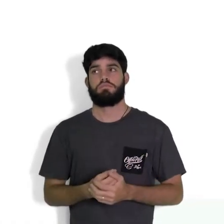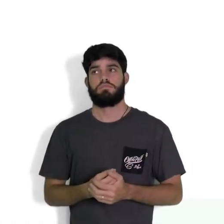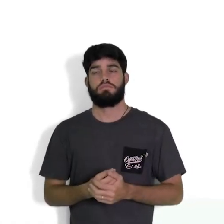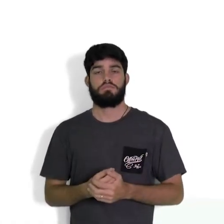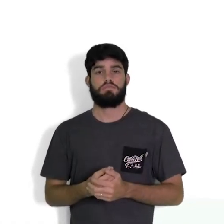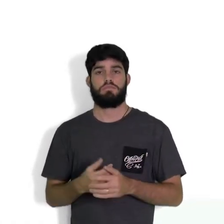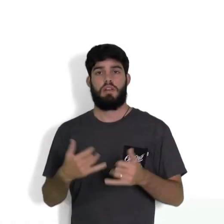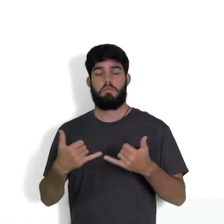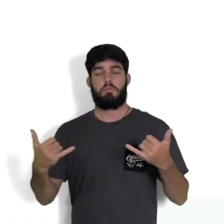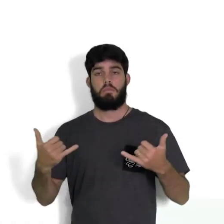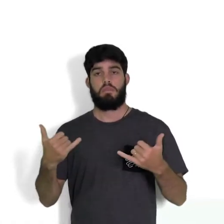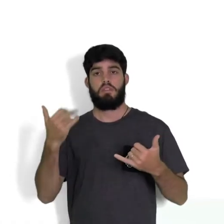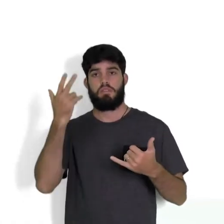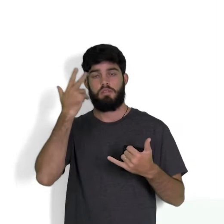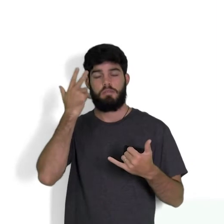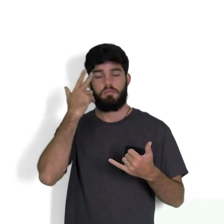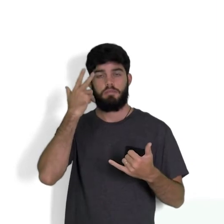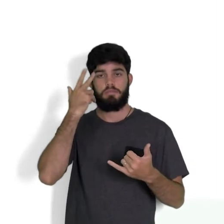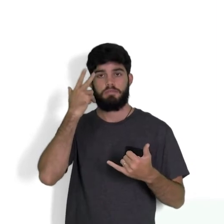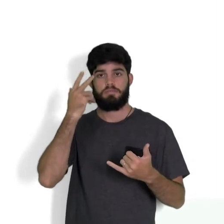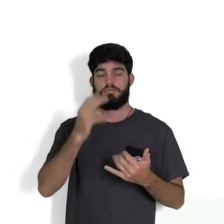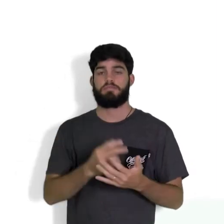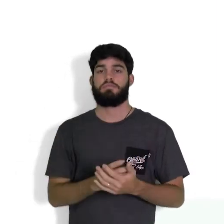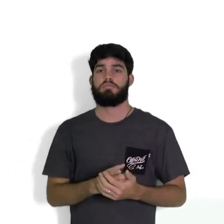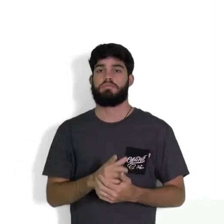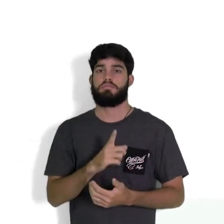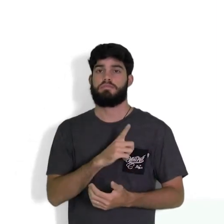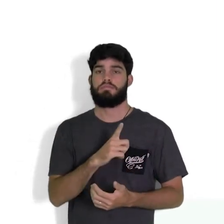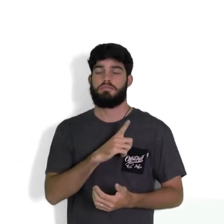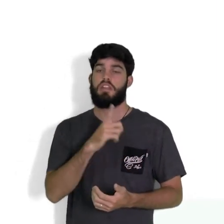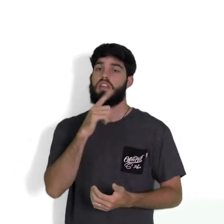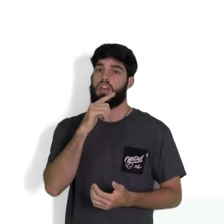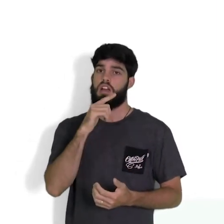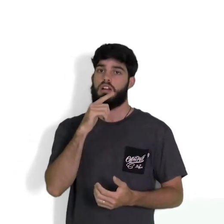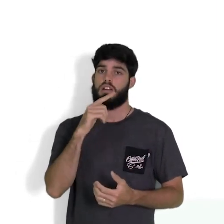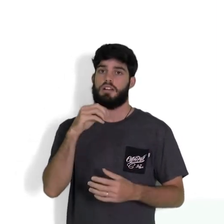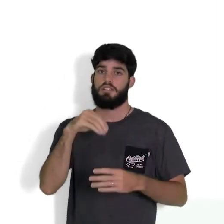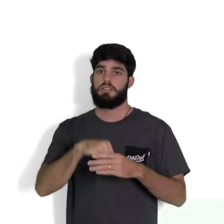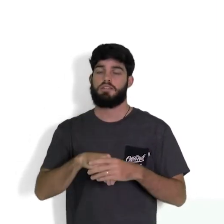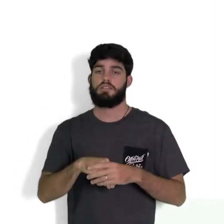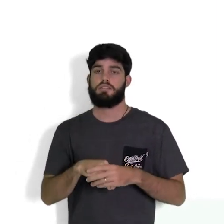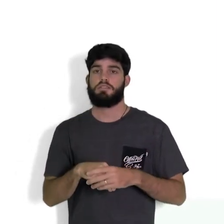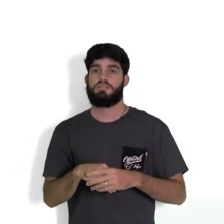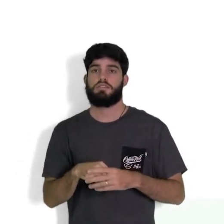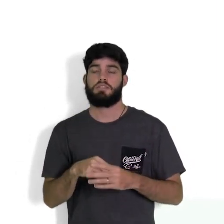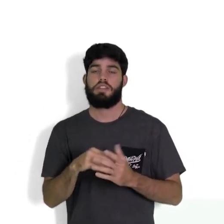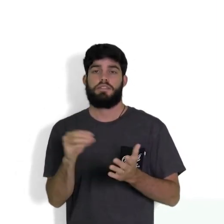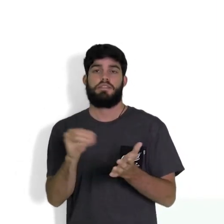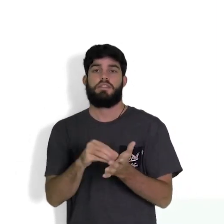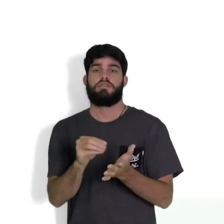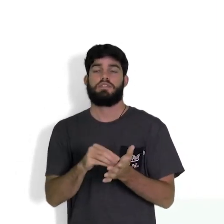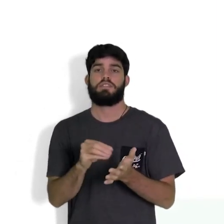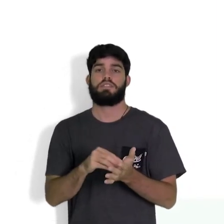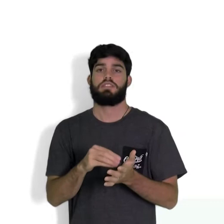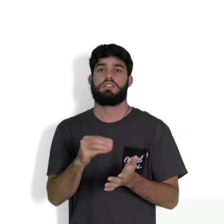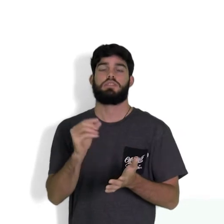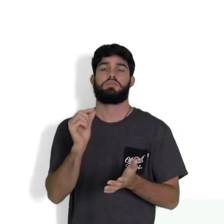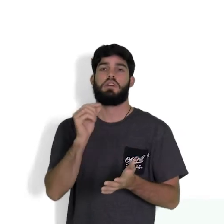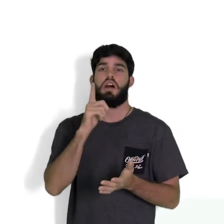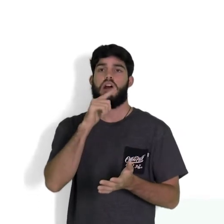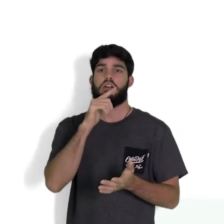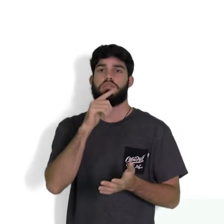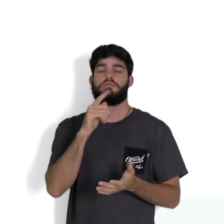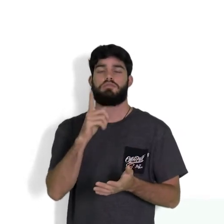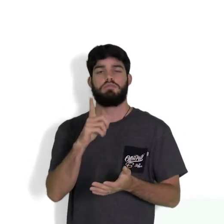comum, a pilha seca, ela tem água, tá? A pilha seca, não é porque está faltando água ali, não. Ela é úmida. O